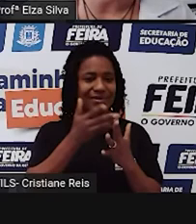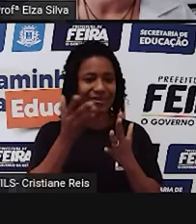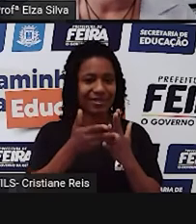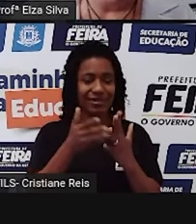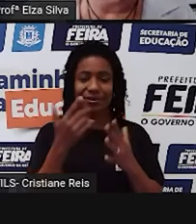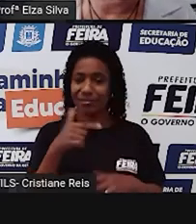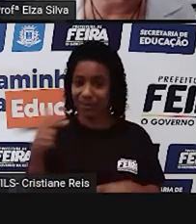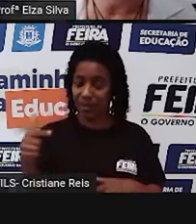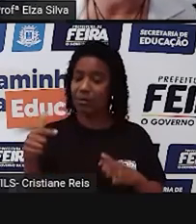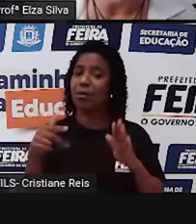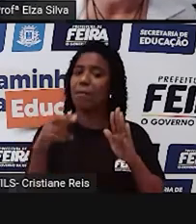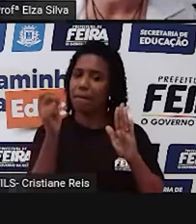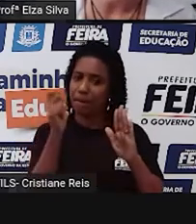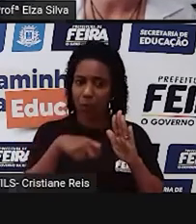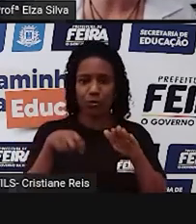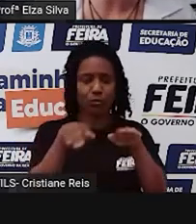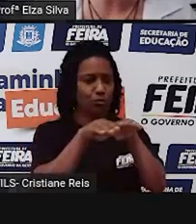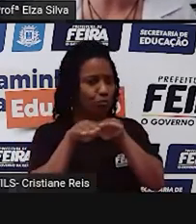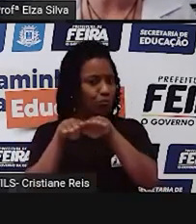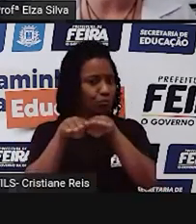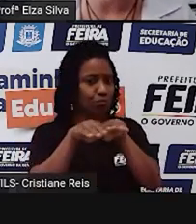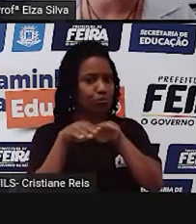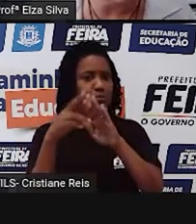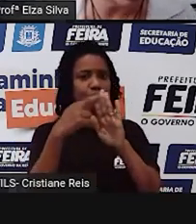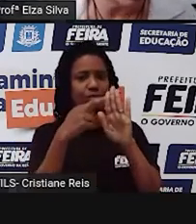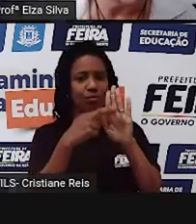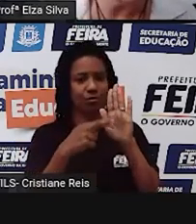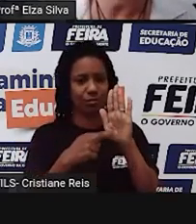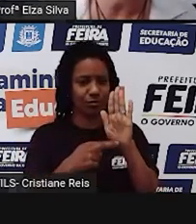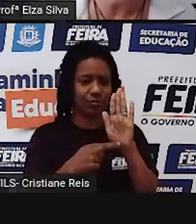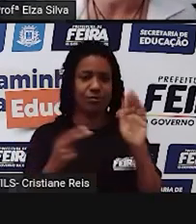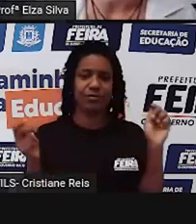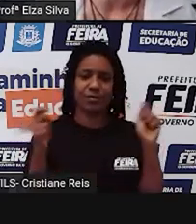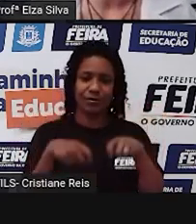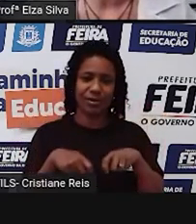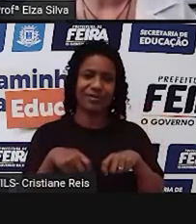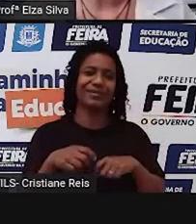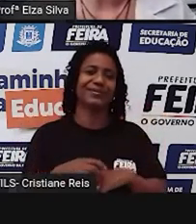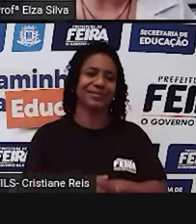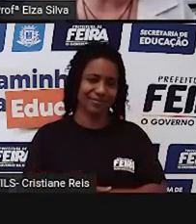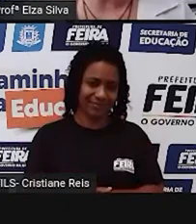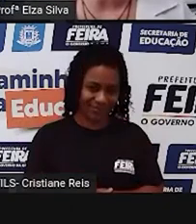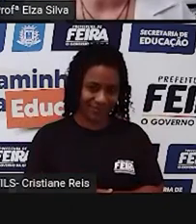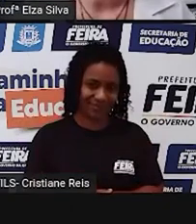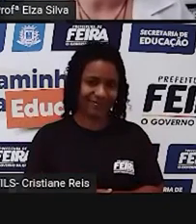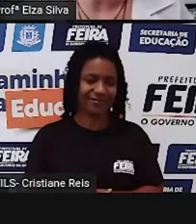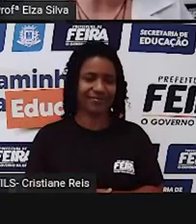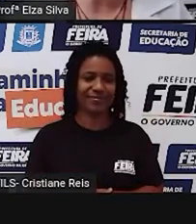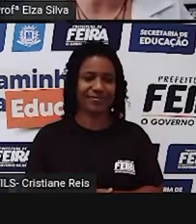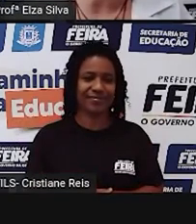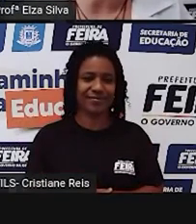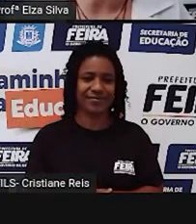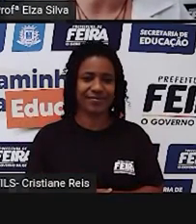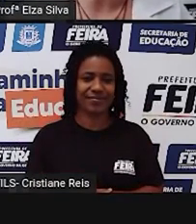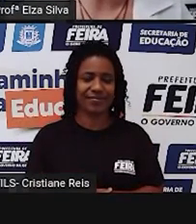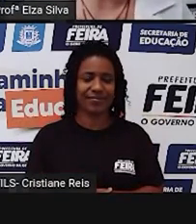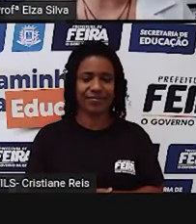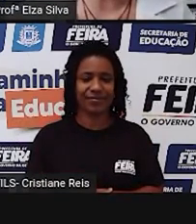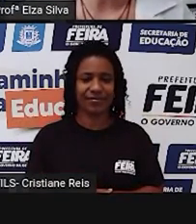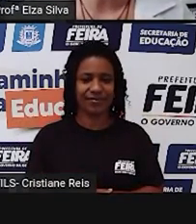geral. Eu vou colocar o Y, o I, E, D. Ok? Número five.